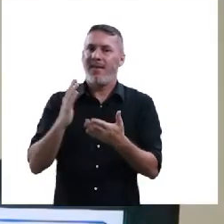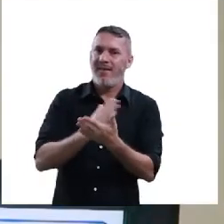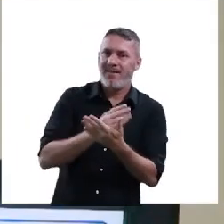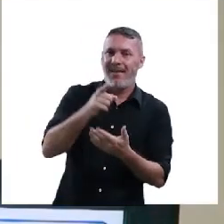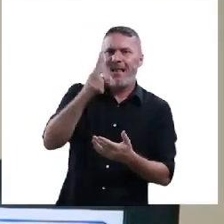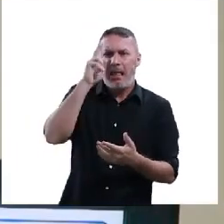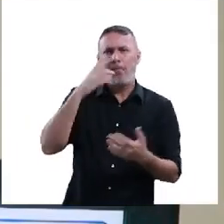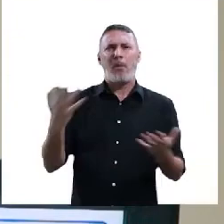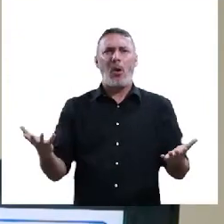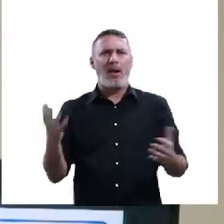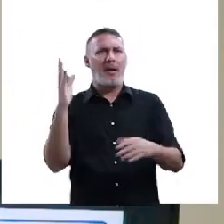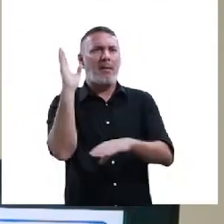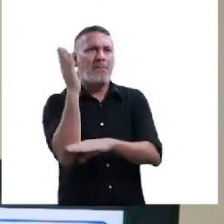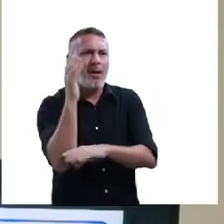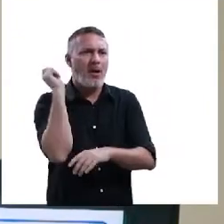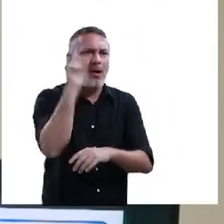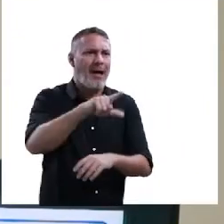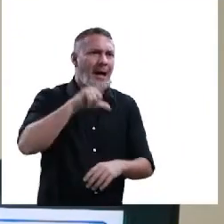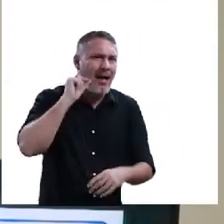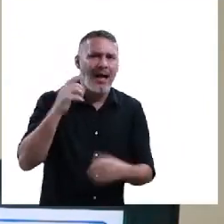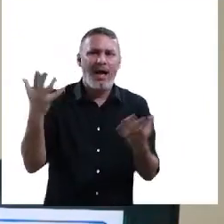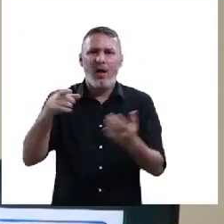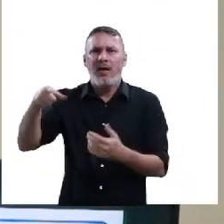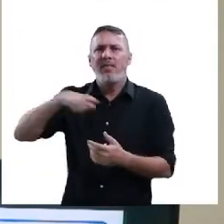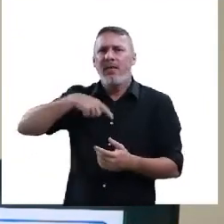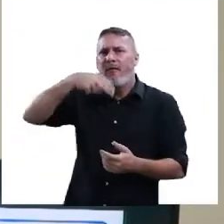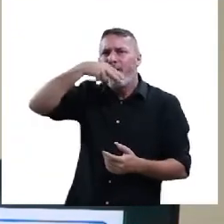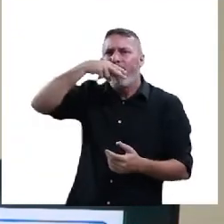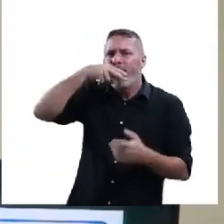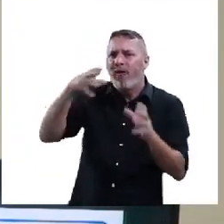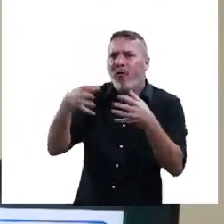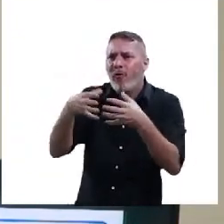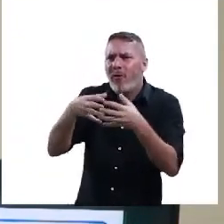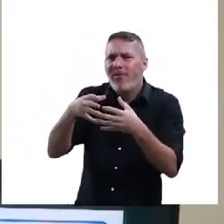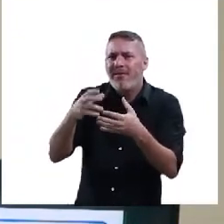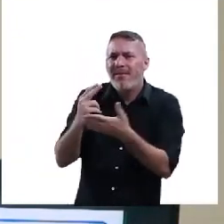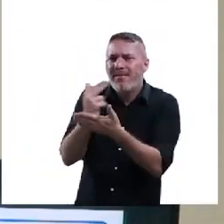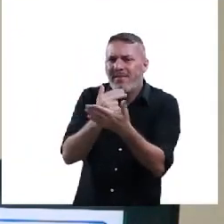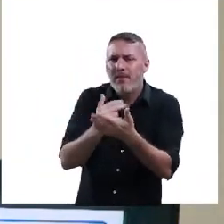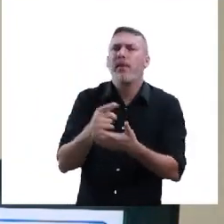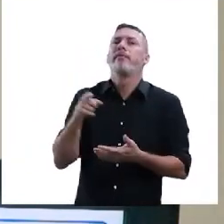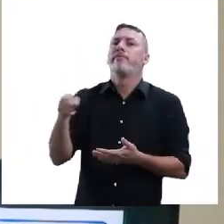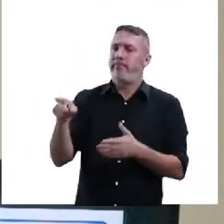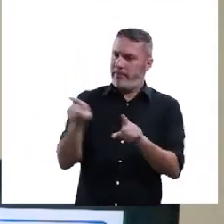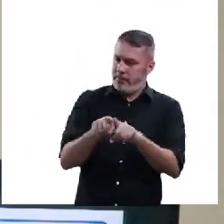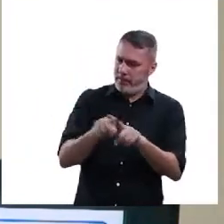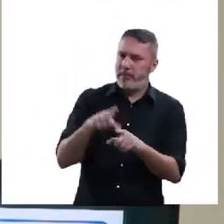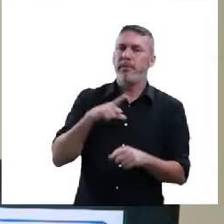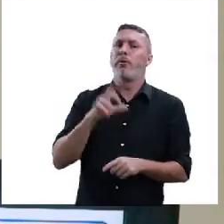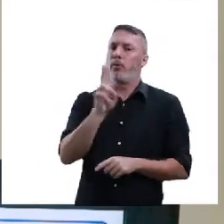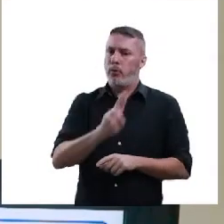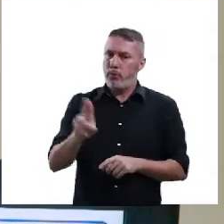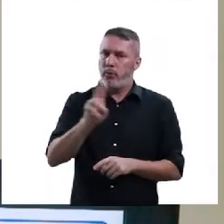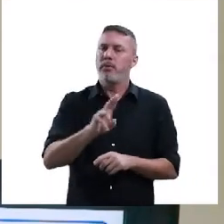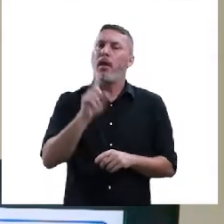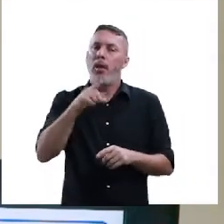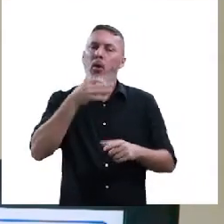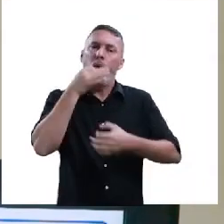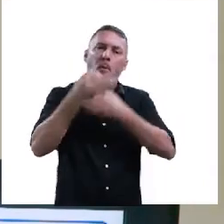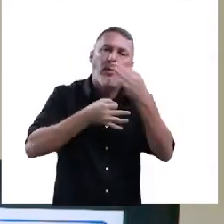Você já falou da tirei o pau no gato, agora está falando da turma da Mônica. Sim, a turma da Mônica também ela é um elemento para você utilizar como